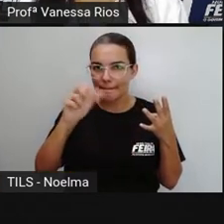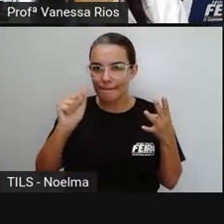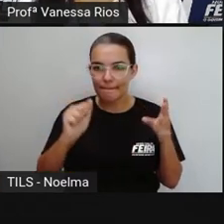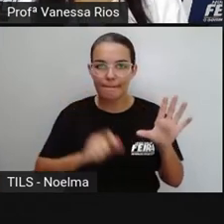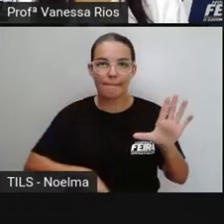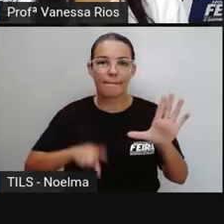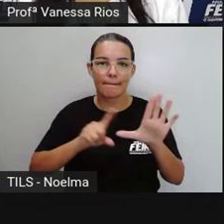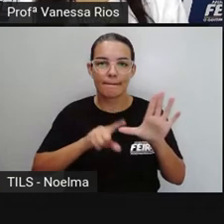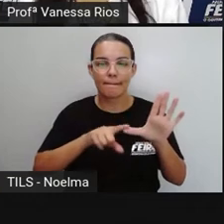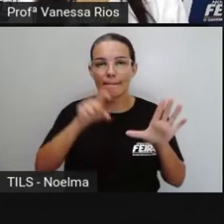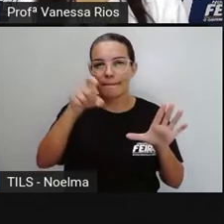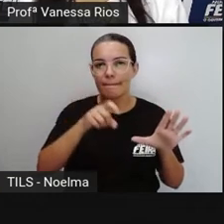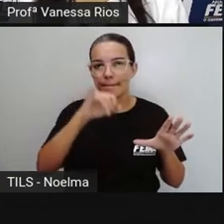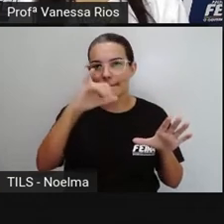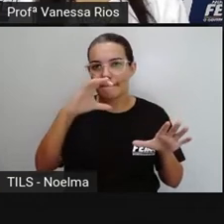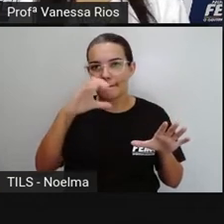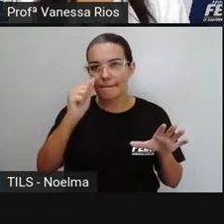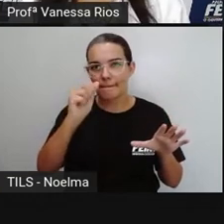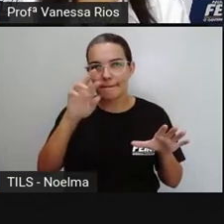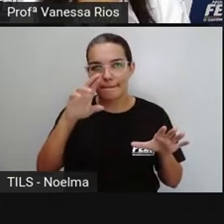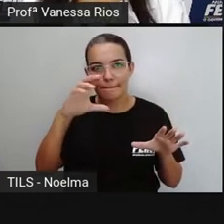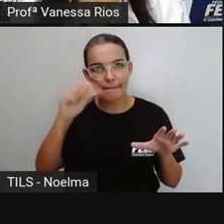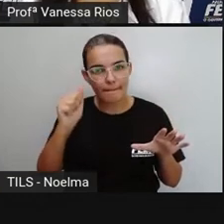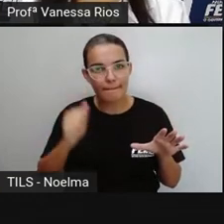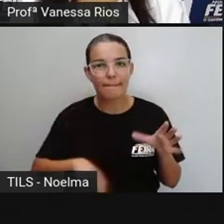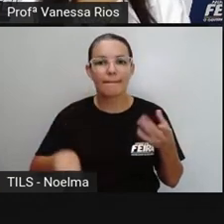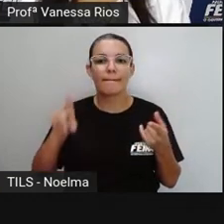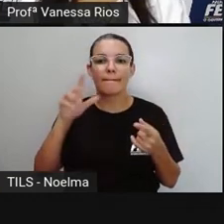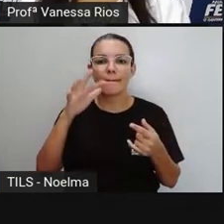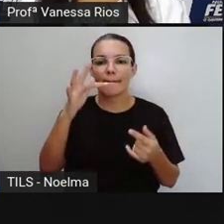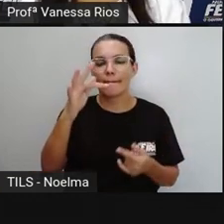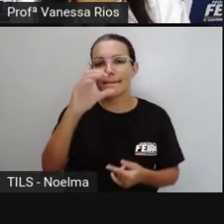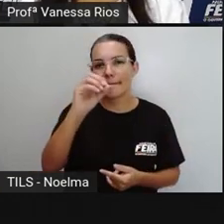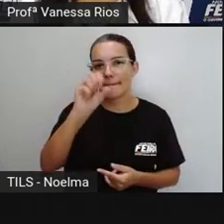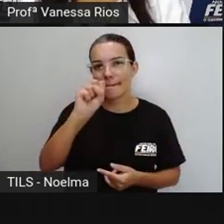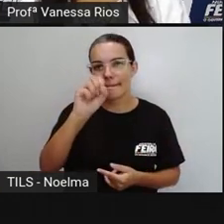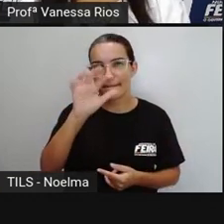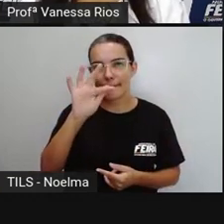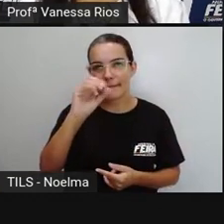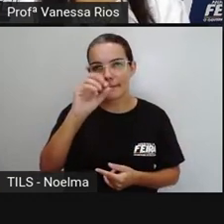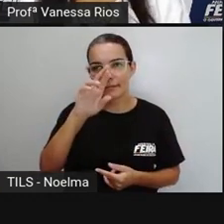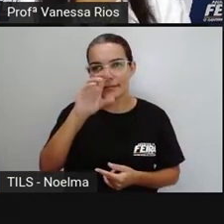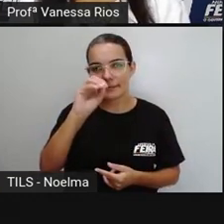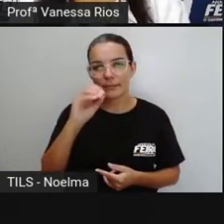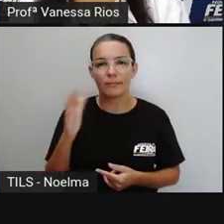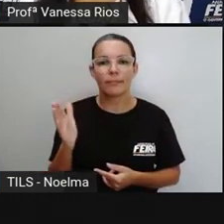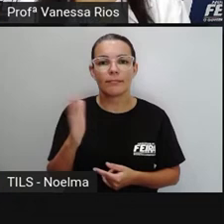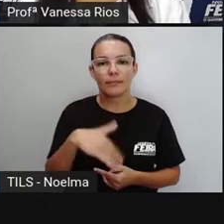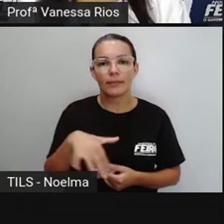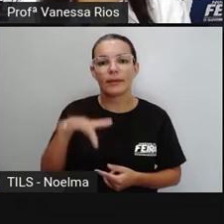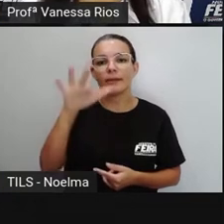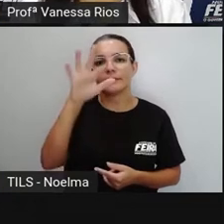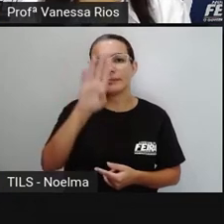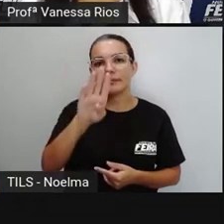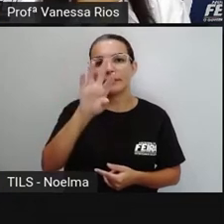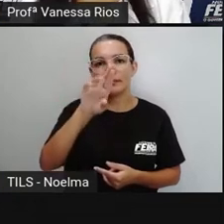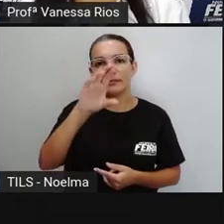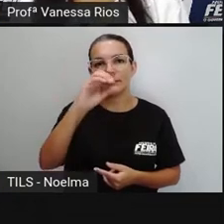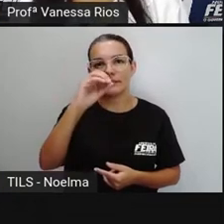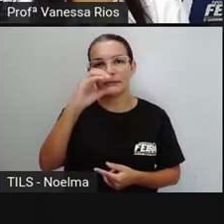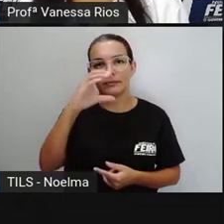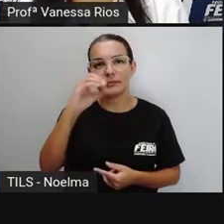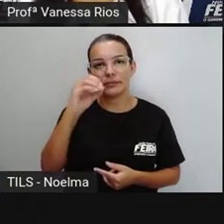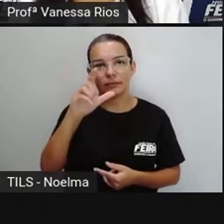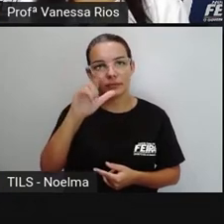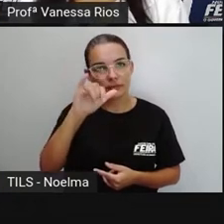e rúcula. Pronto, então essa é a lista, ó. Se vocês quiserem, podem até anotar as palavras